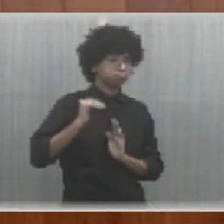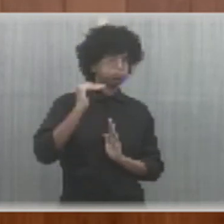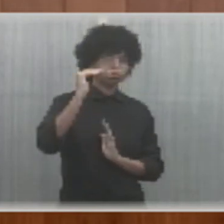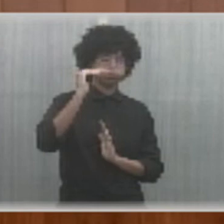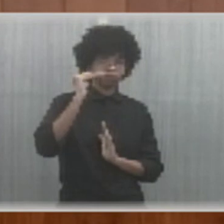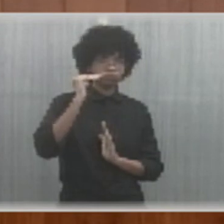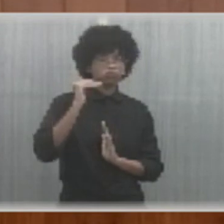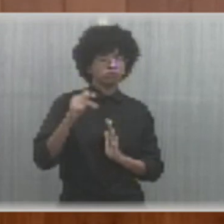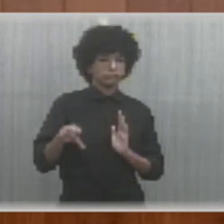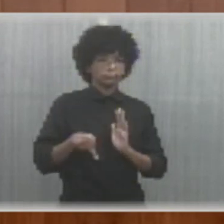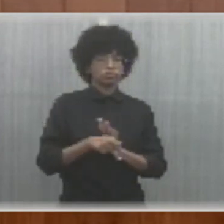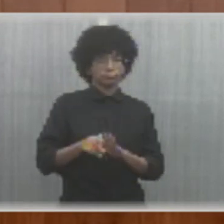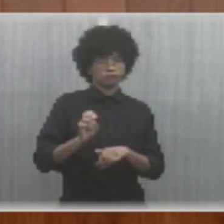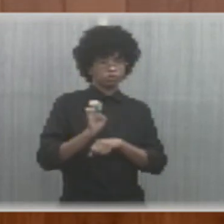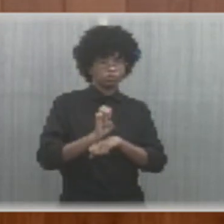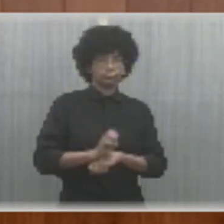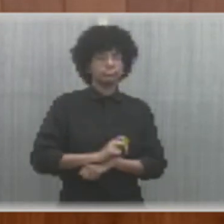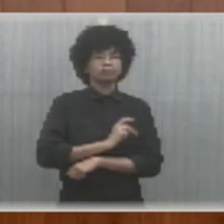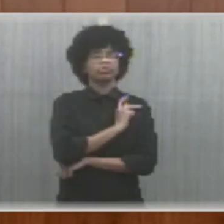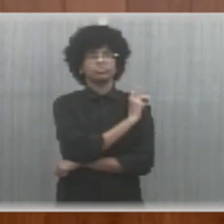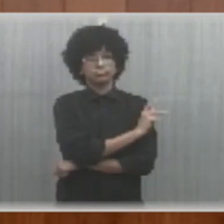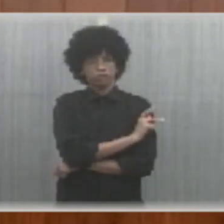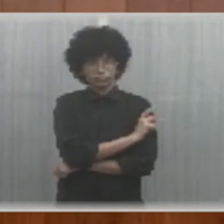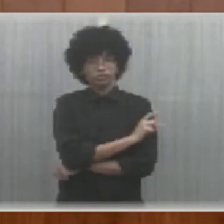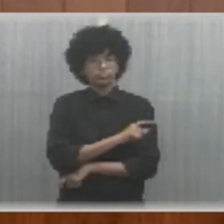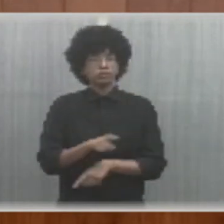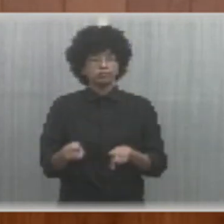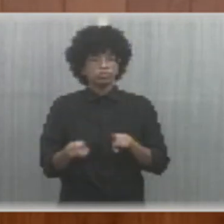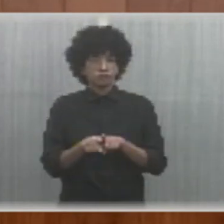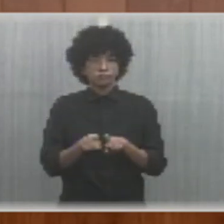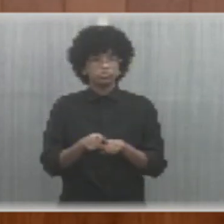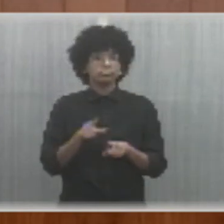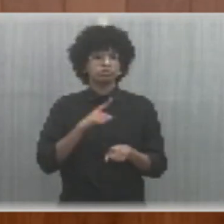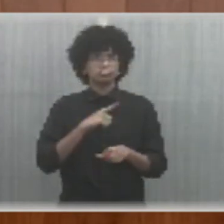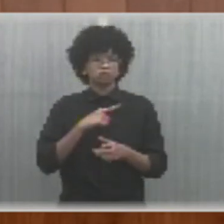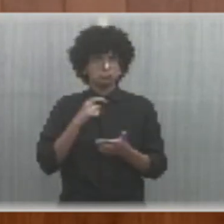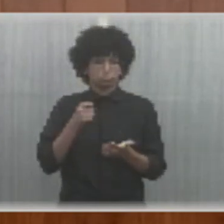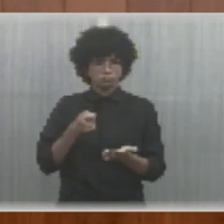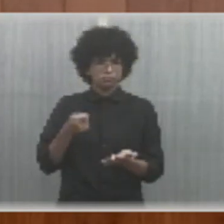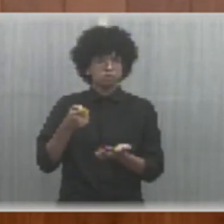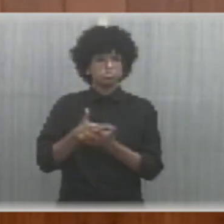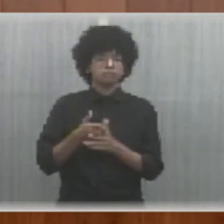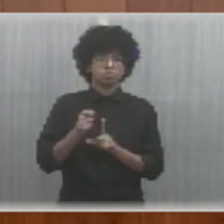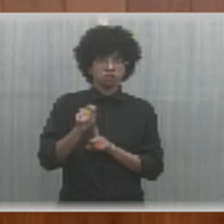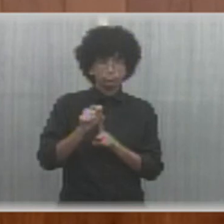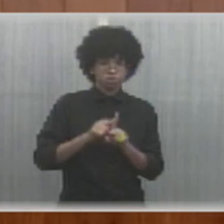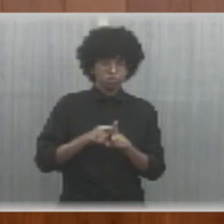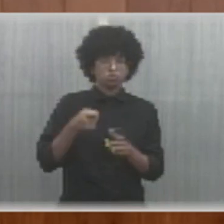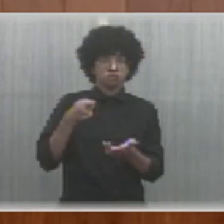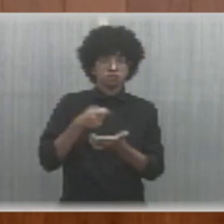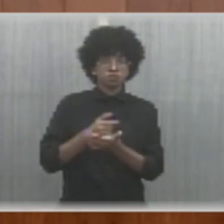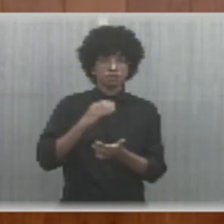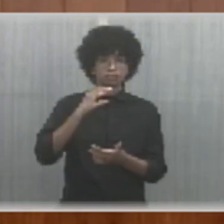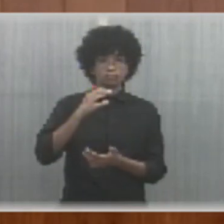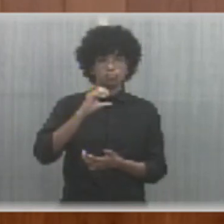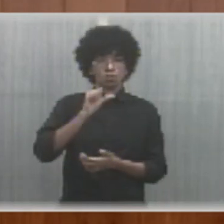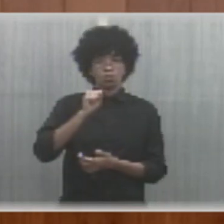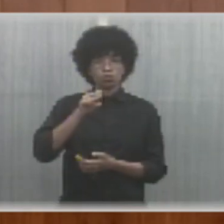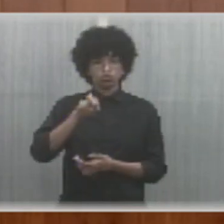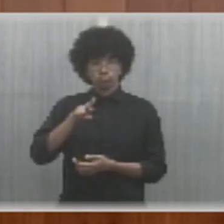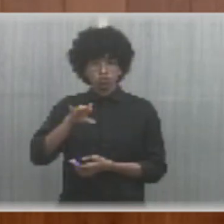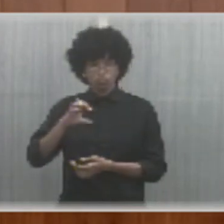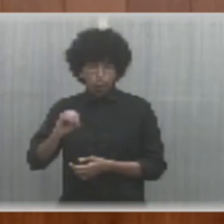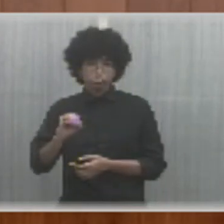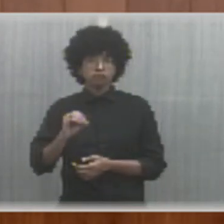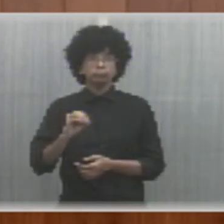bancados pelos Estados, e o Piauí tem um desembolso, paga mensalmente o Consórcio Nordeste, para manter esse